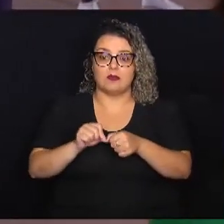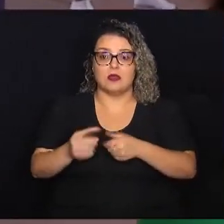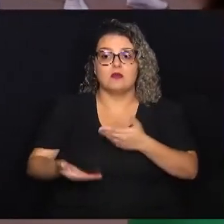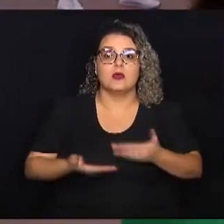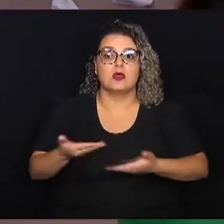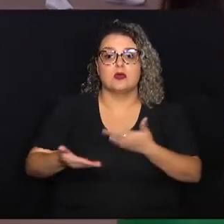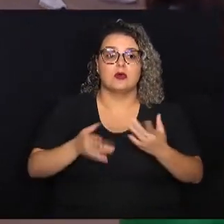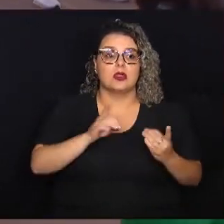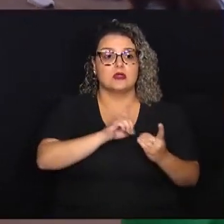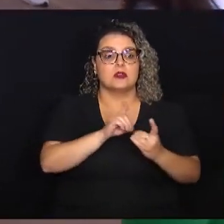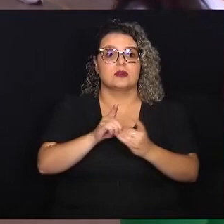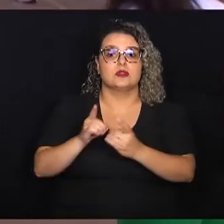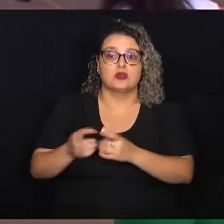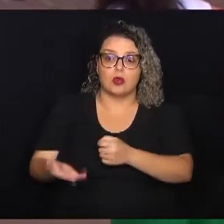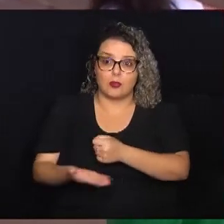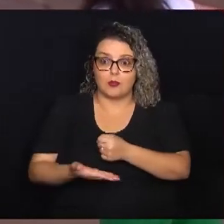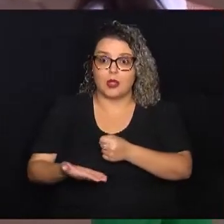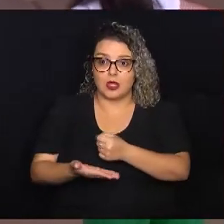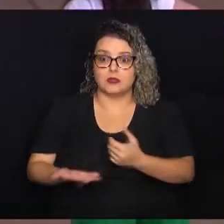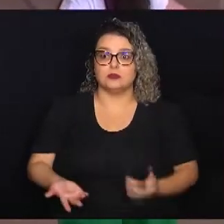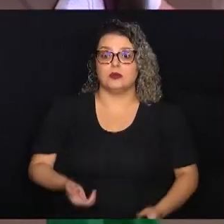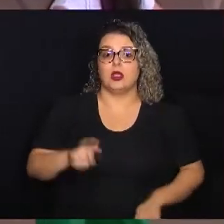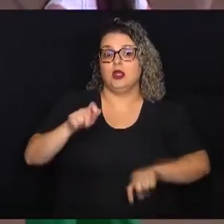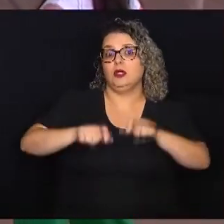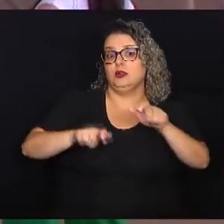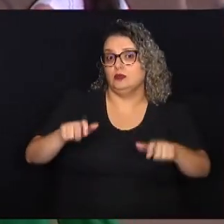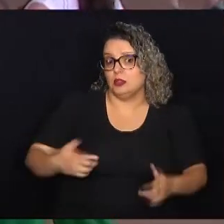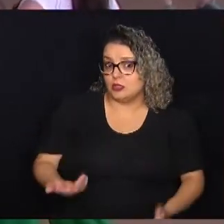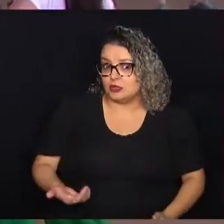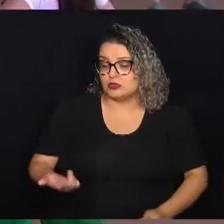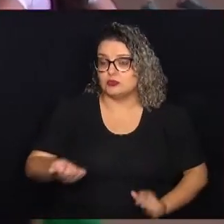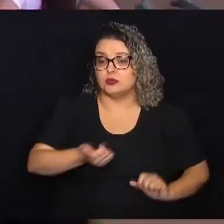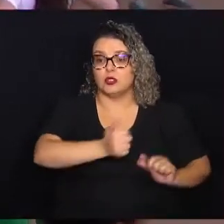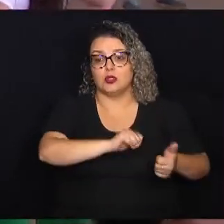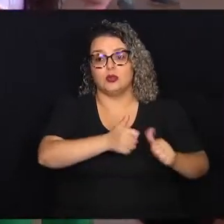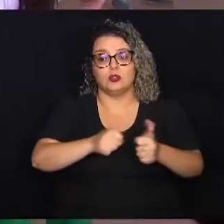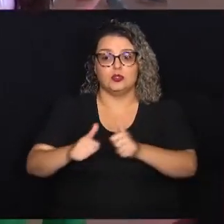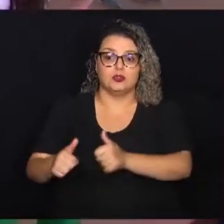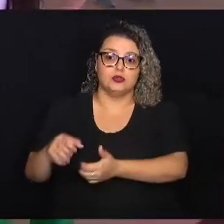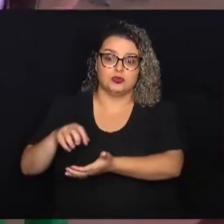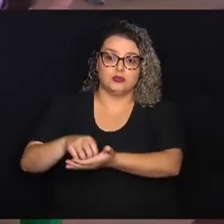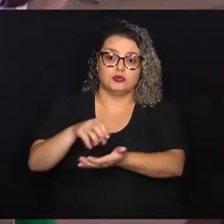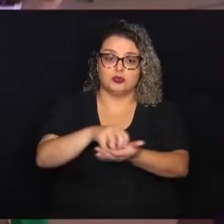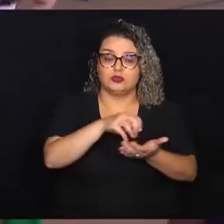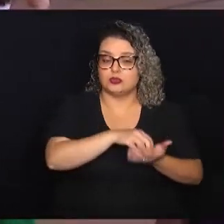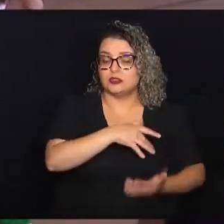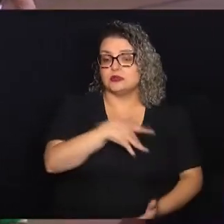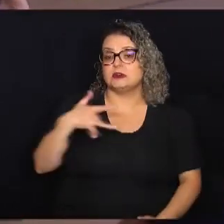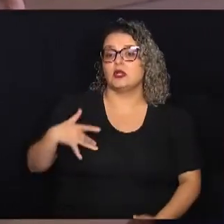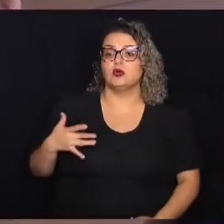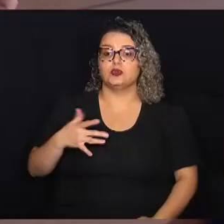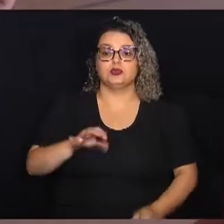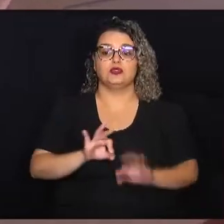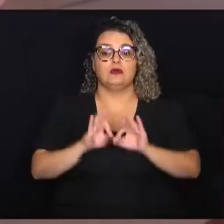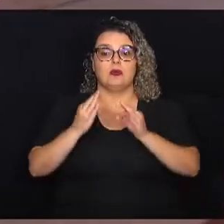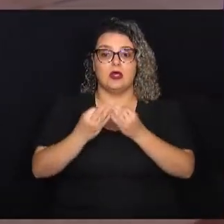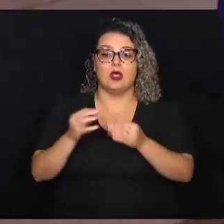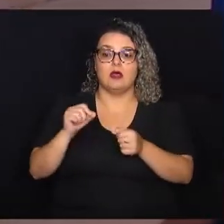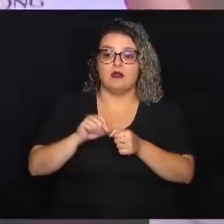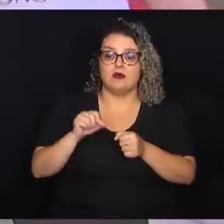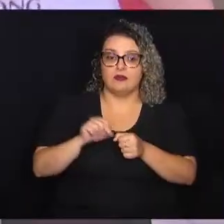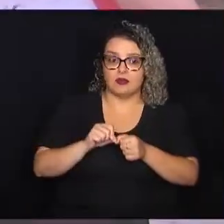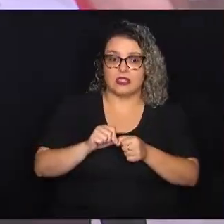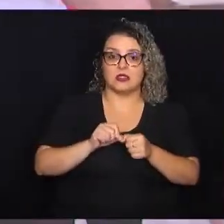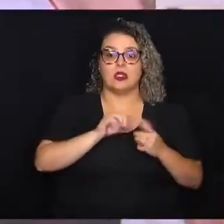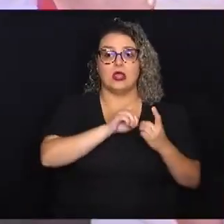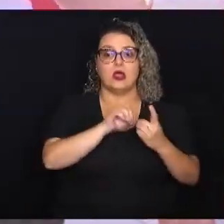atenção básica, ou seja, as pessoas passam por uma avaliação nos centros de saúde da família, onde são feitas consultas para